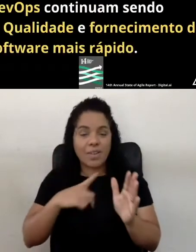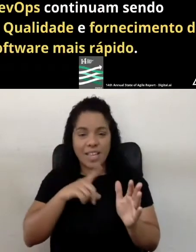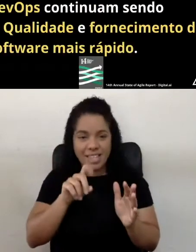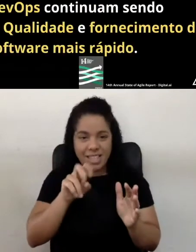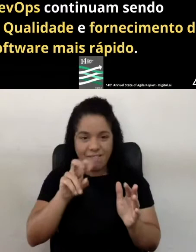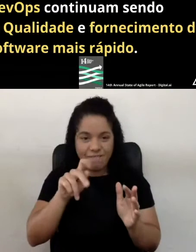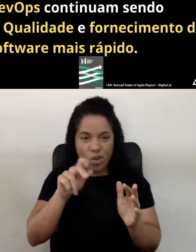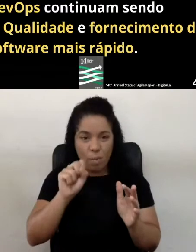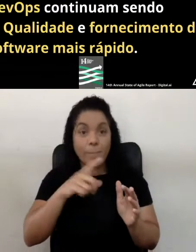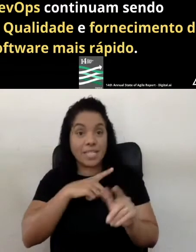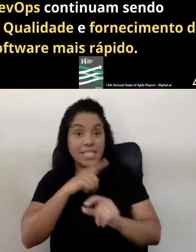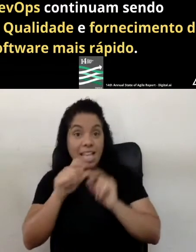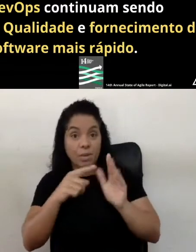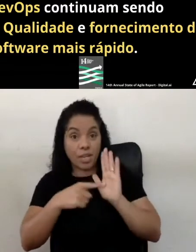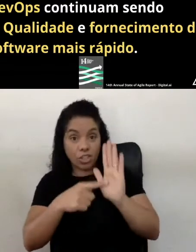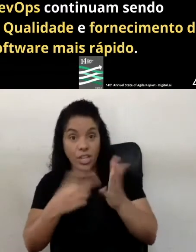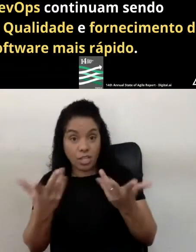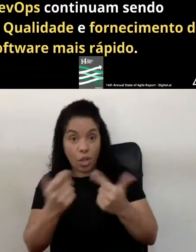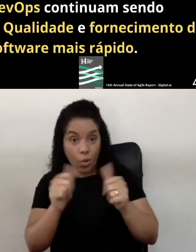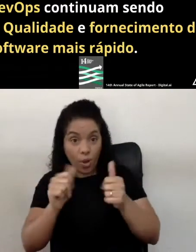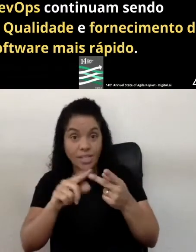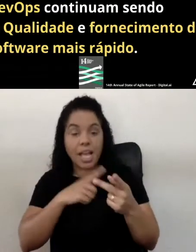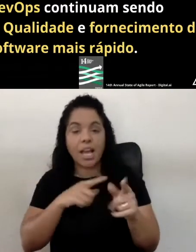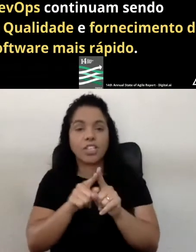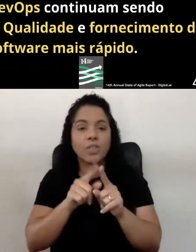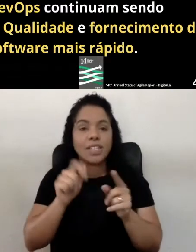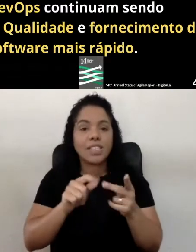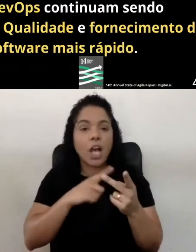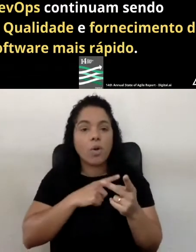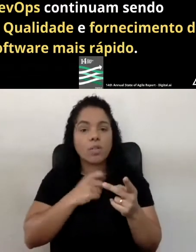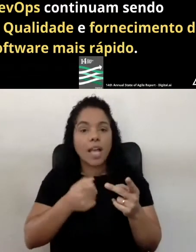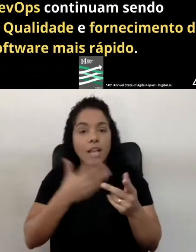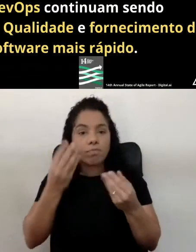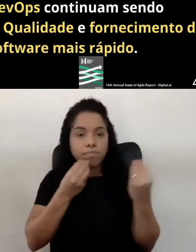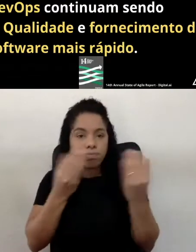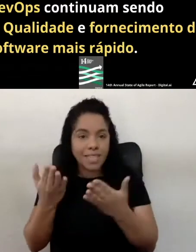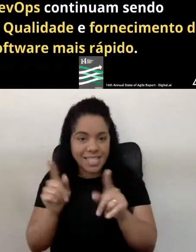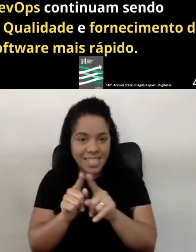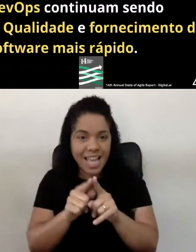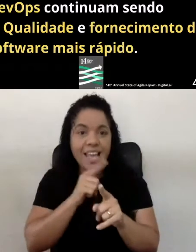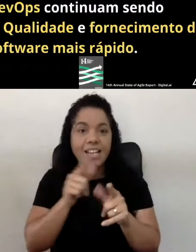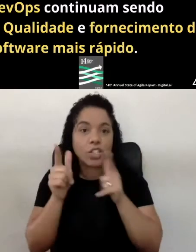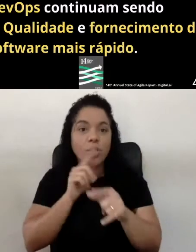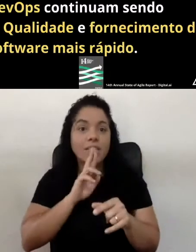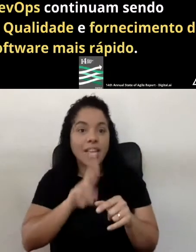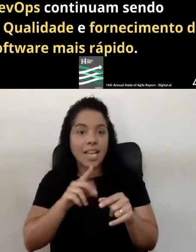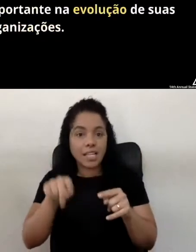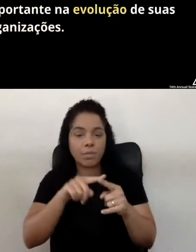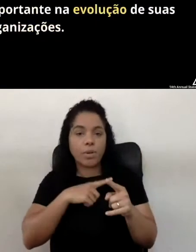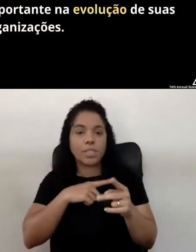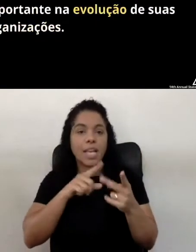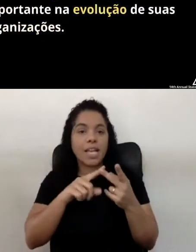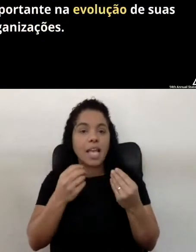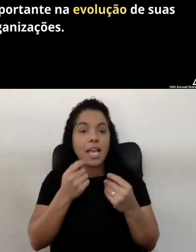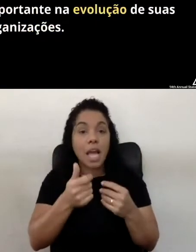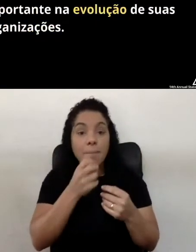tem um indicador que é qualidade e a questão da agilidade ali da entrega, né, de eu conseguir responder do time to market, está